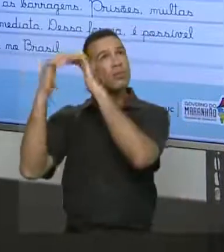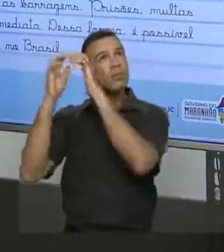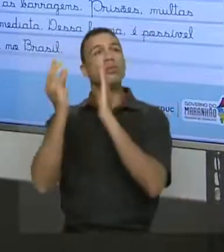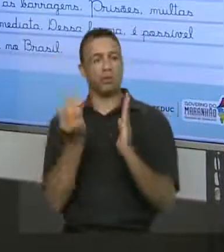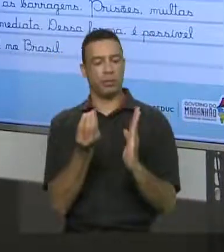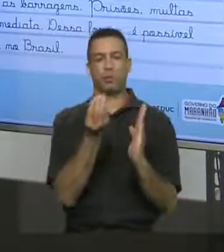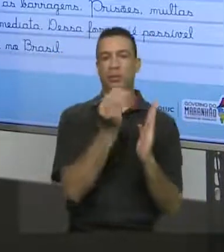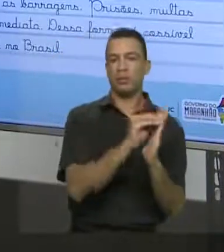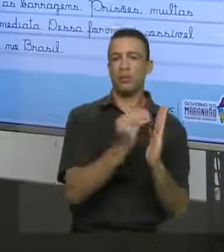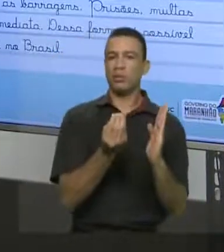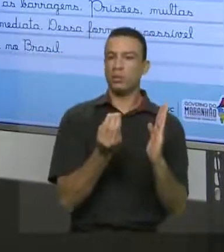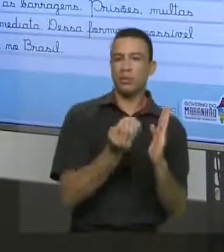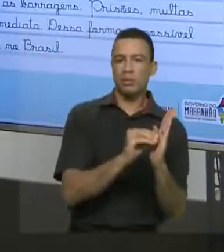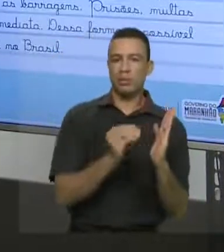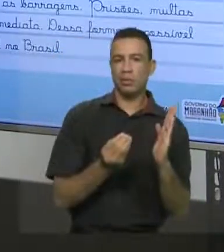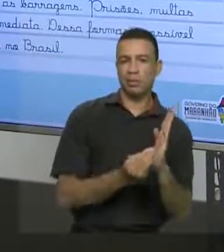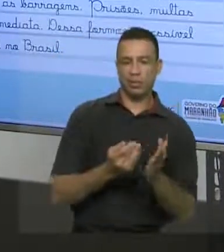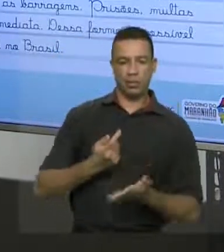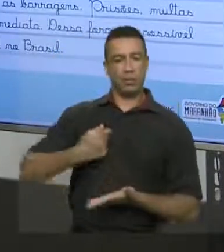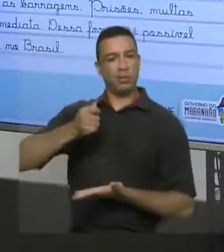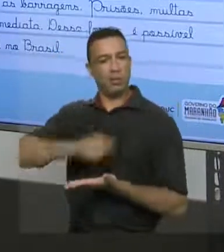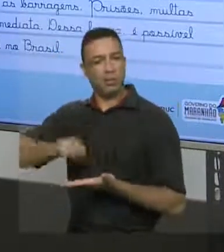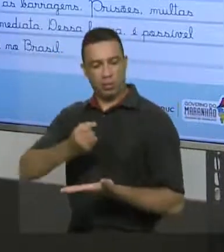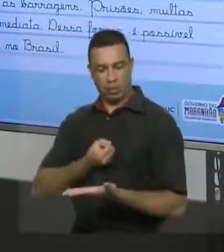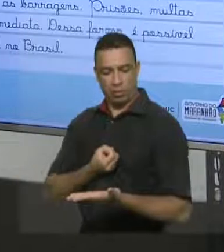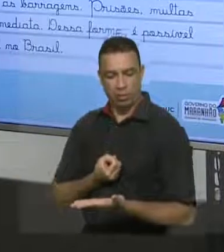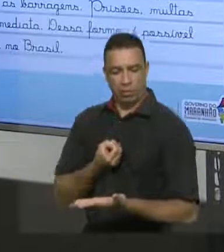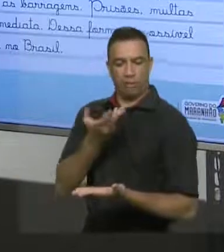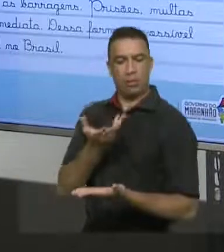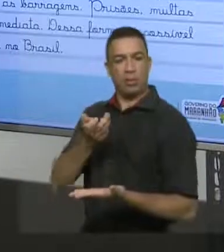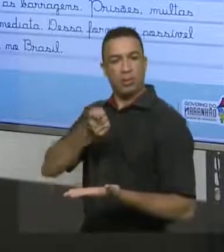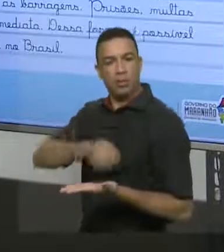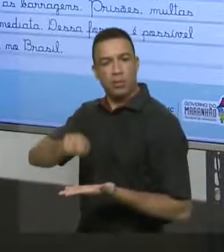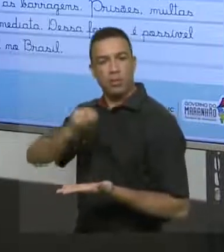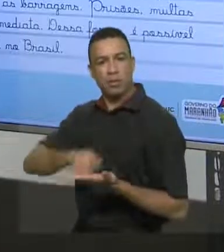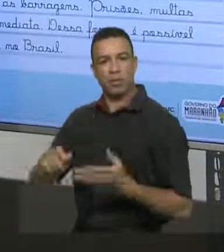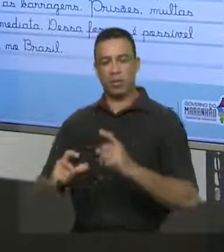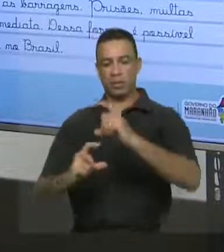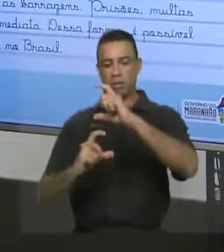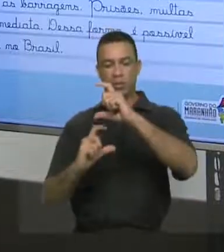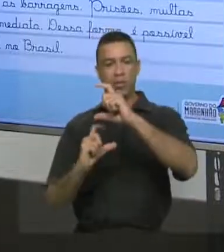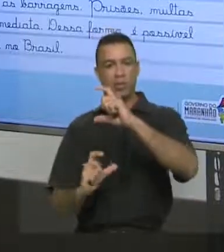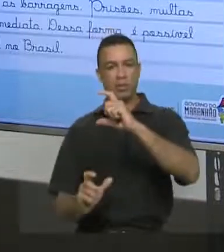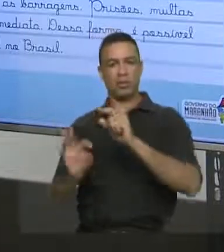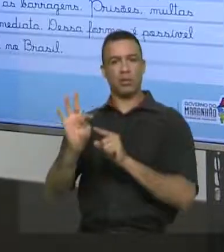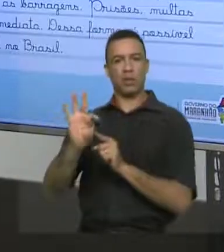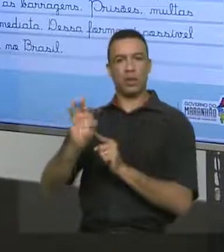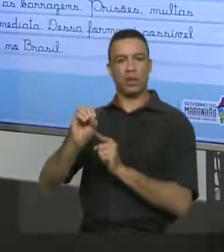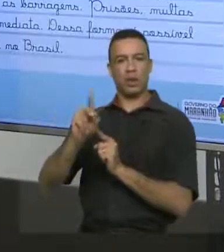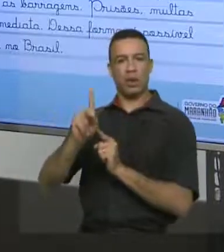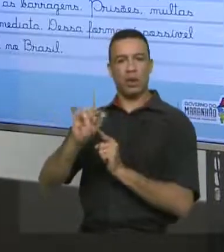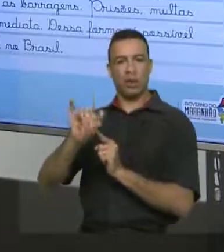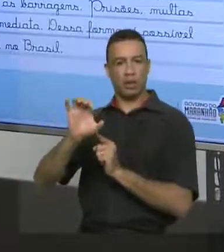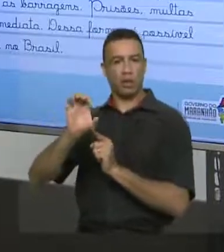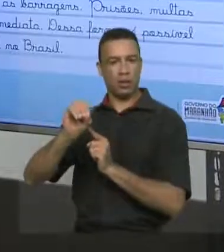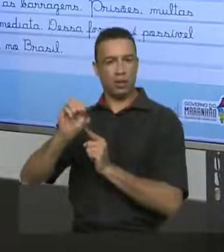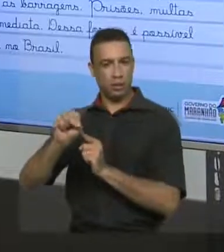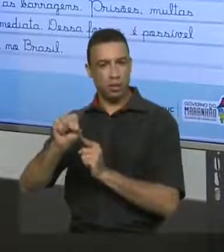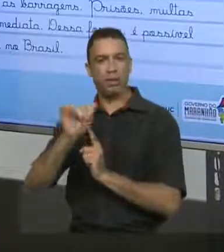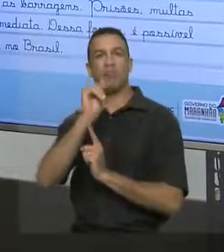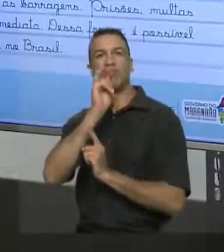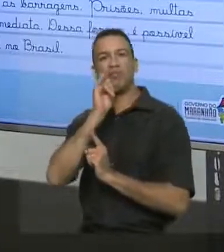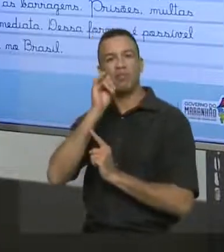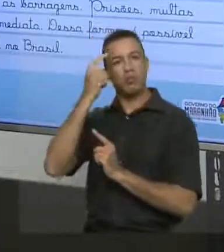E na hora que você for transformar isso em texto, aqueles tópicos que nós recomendamos que você faça o mapa de